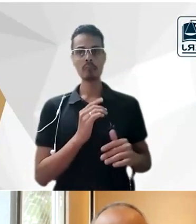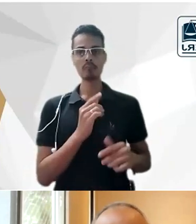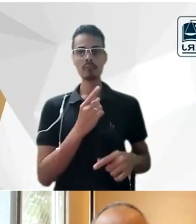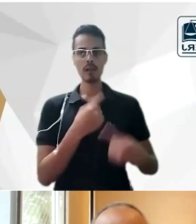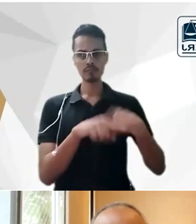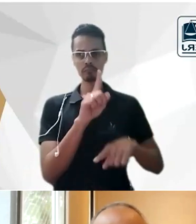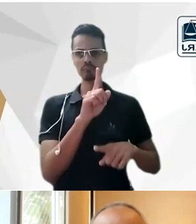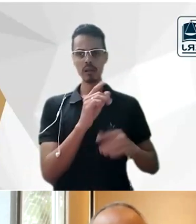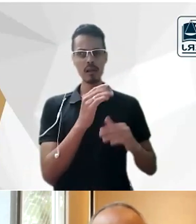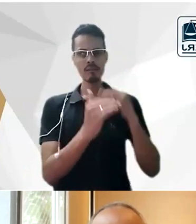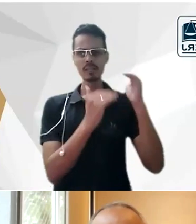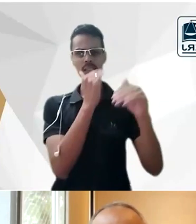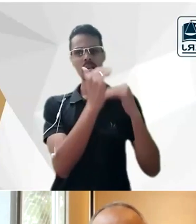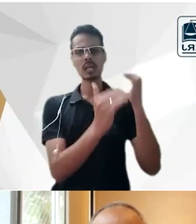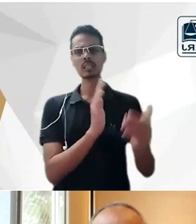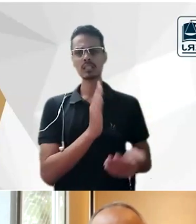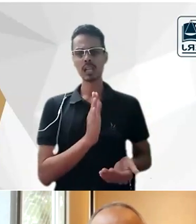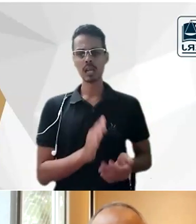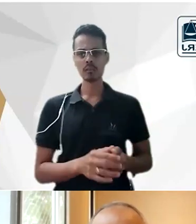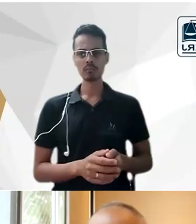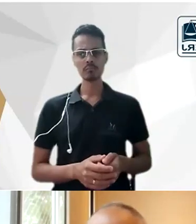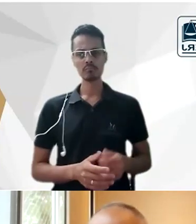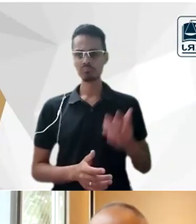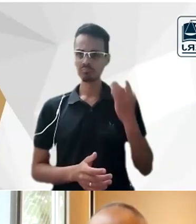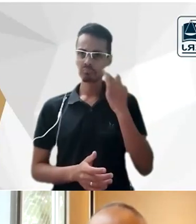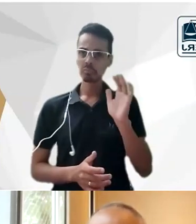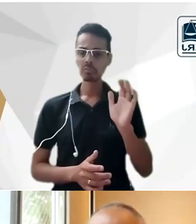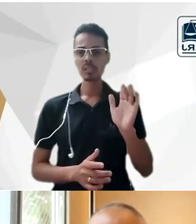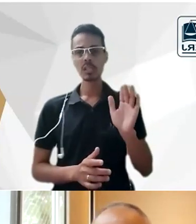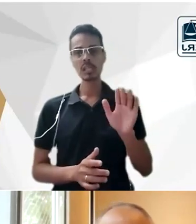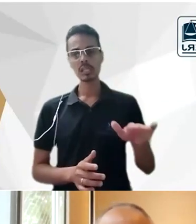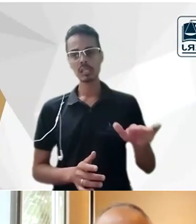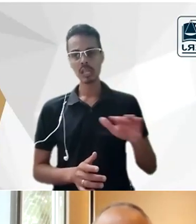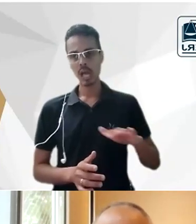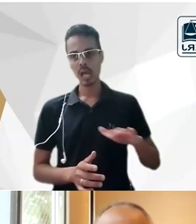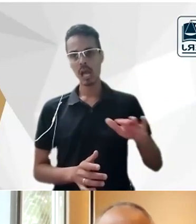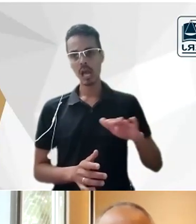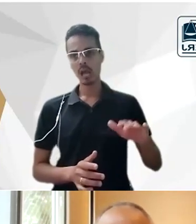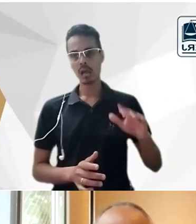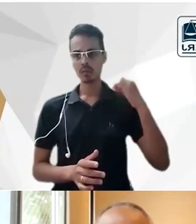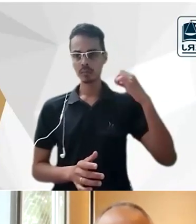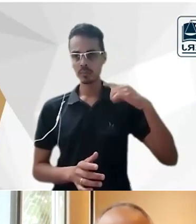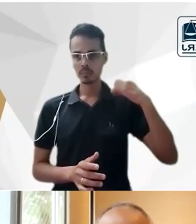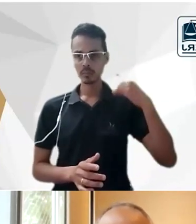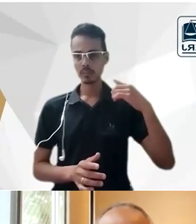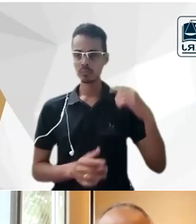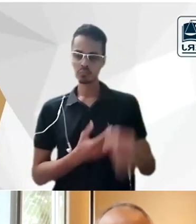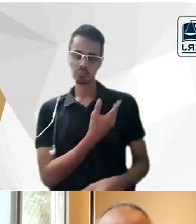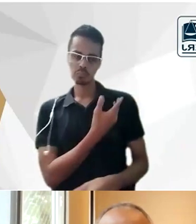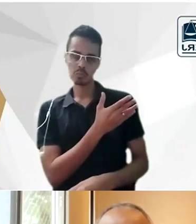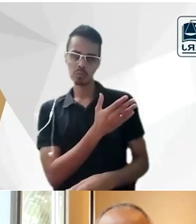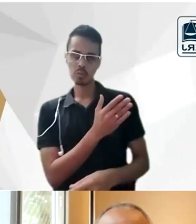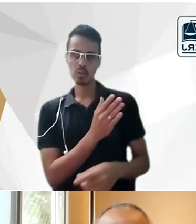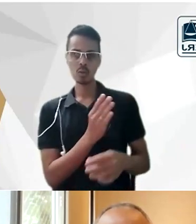então eu acho que não há mais não sei se há nessa área do direito é essa esse preconceito todo com as ideias vindas do